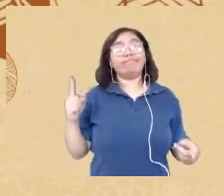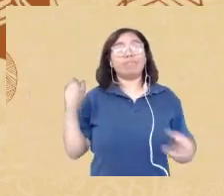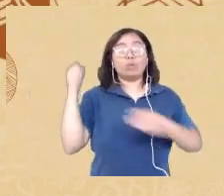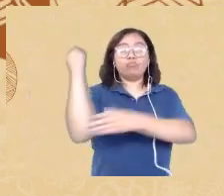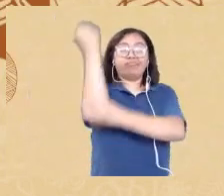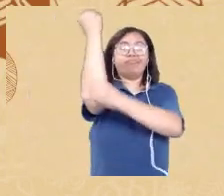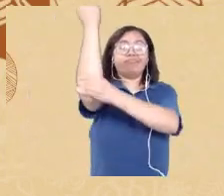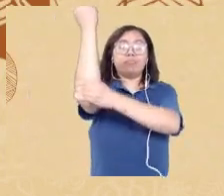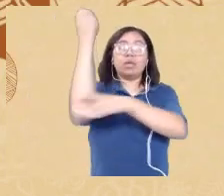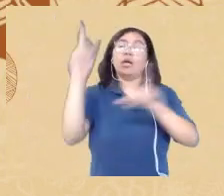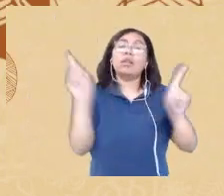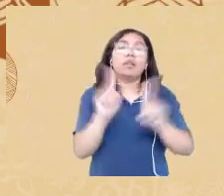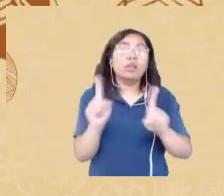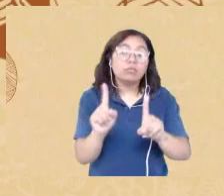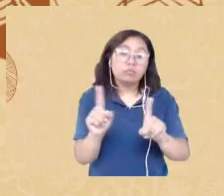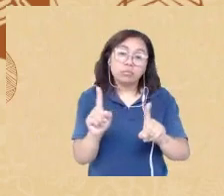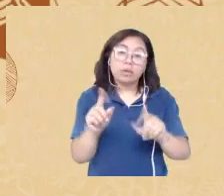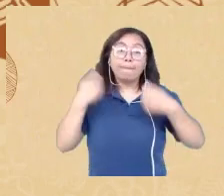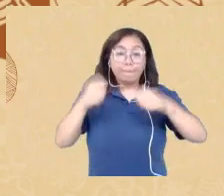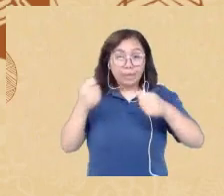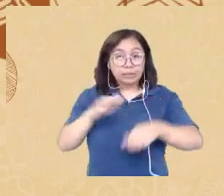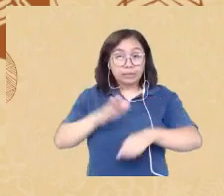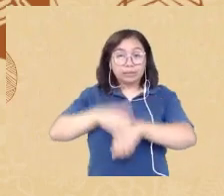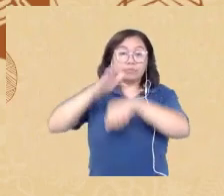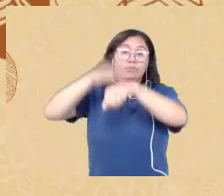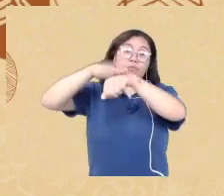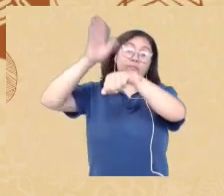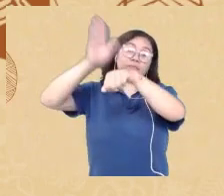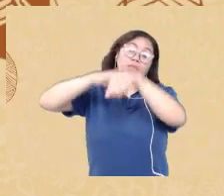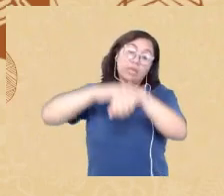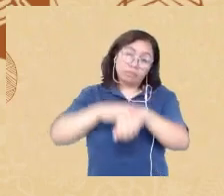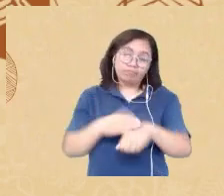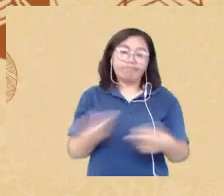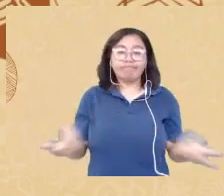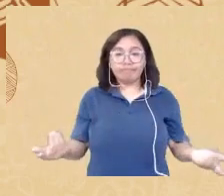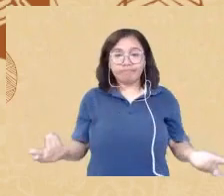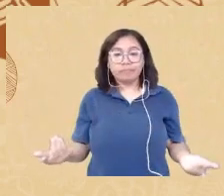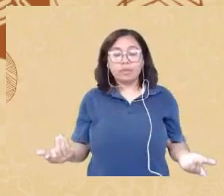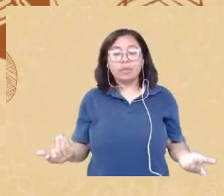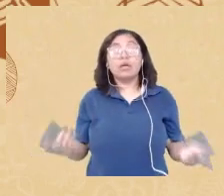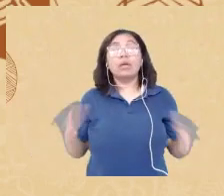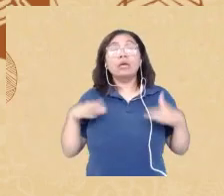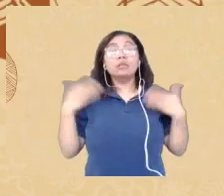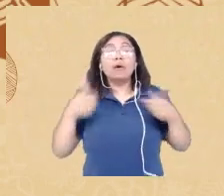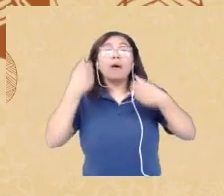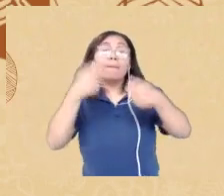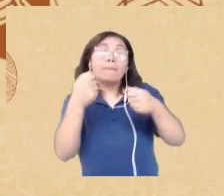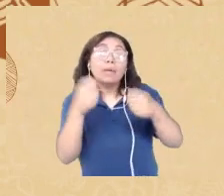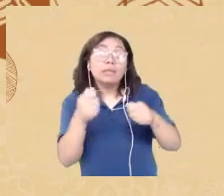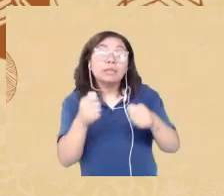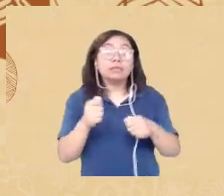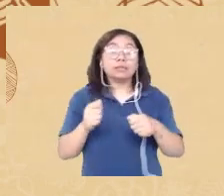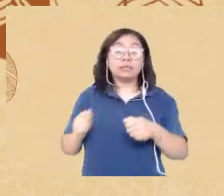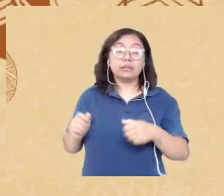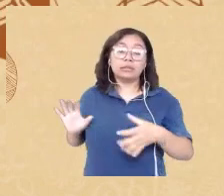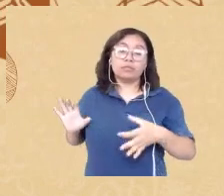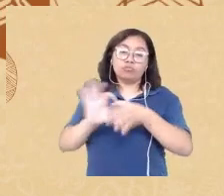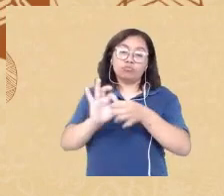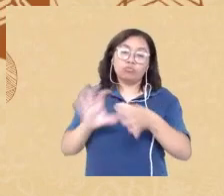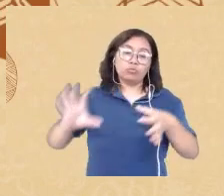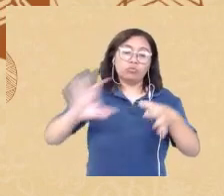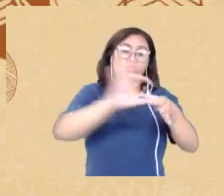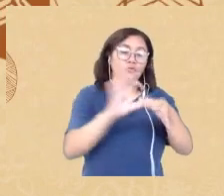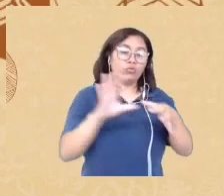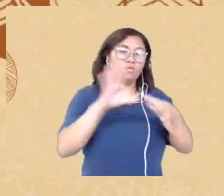desorganizado mergulhado na loucura enfim uma série de coisas então a gente precisa de uma rede de cuidado e a partir dessa